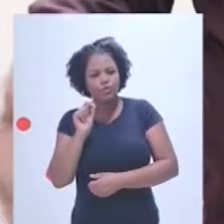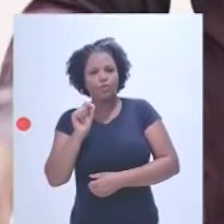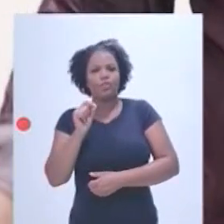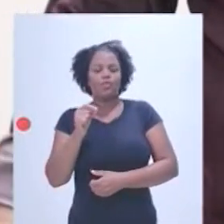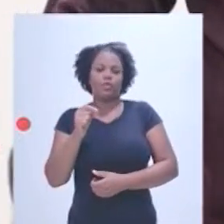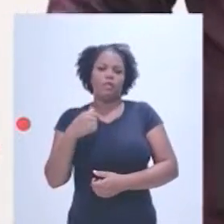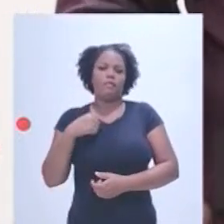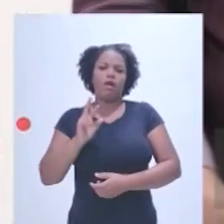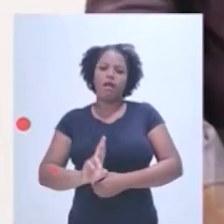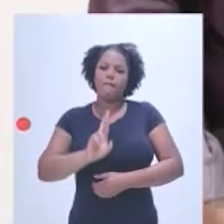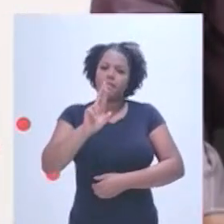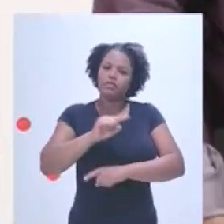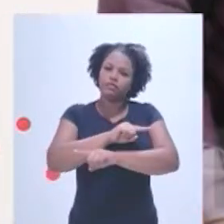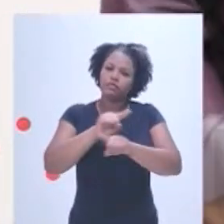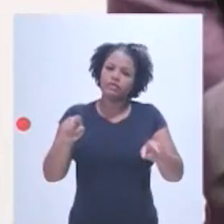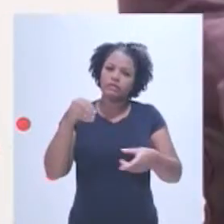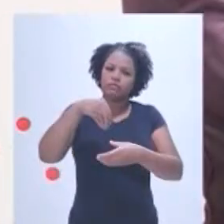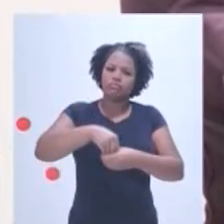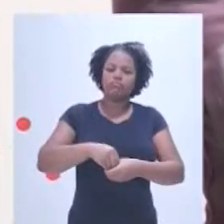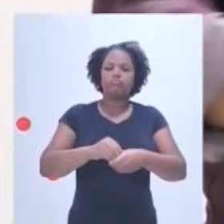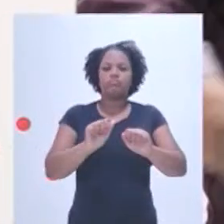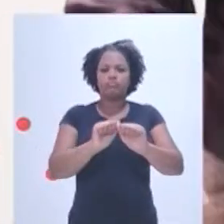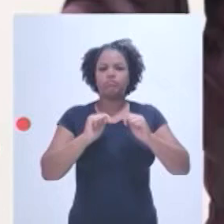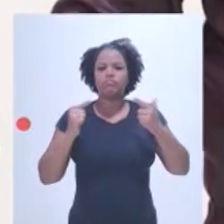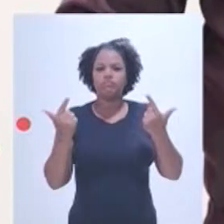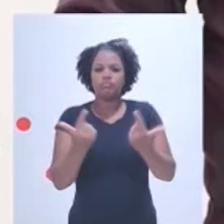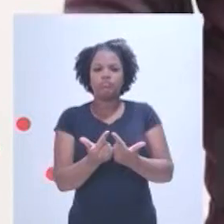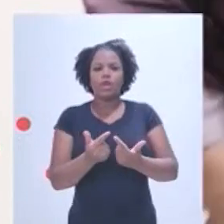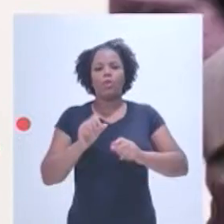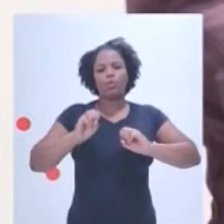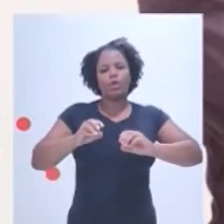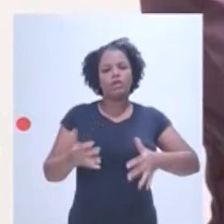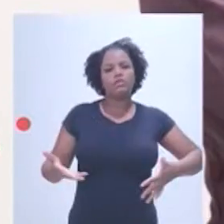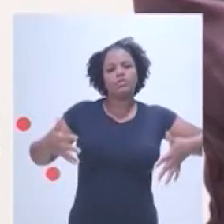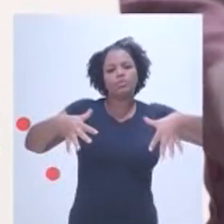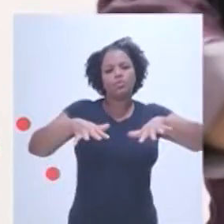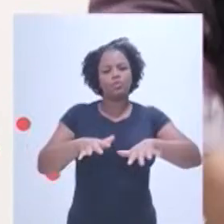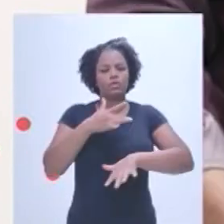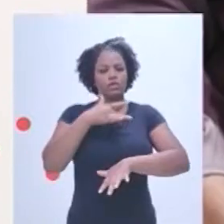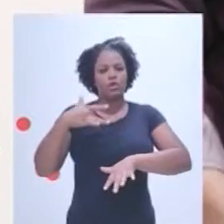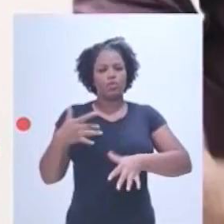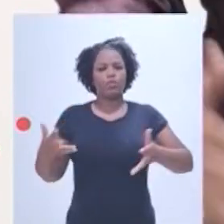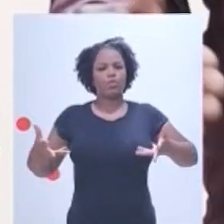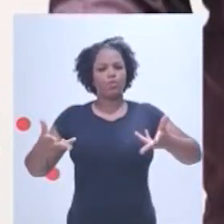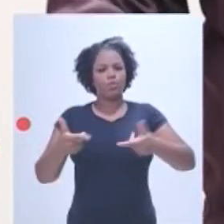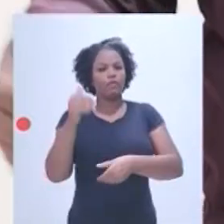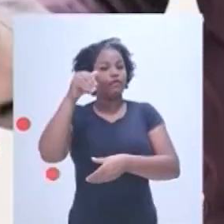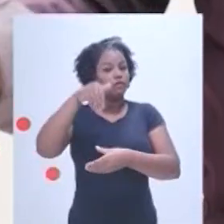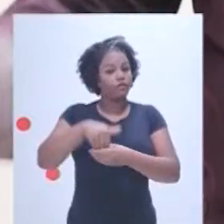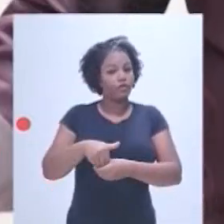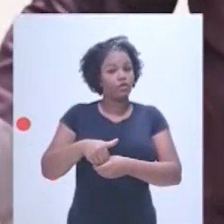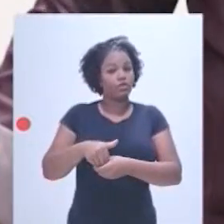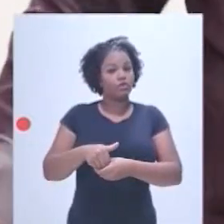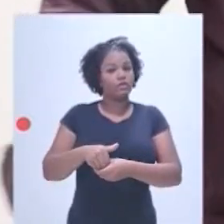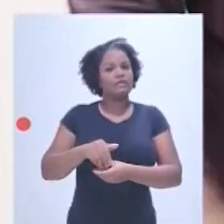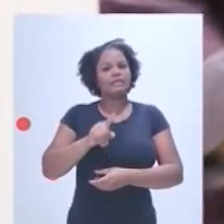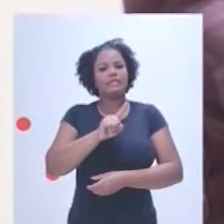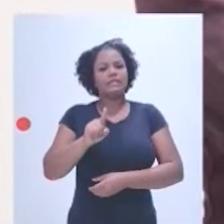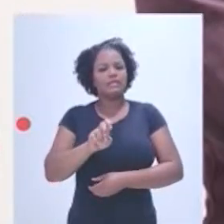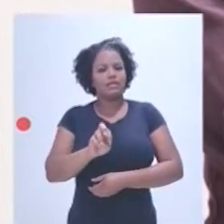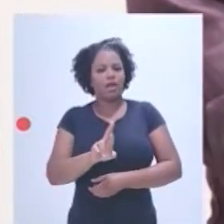opção para representá-lo na Assembleia Legislativa, pela uma educação inclusiva e uma saúde de qualidade.